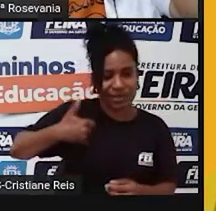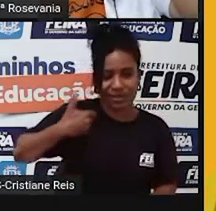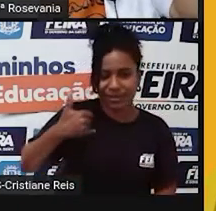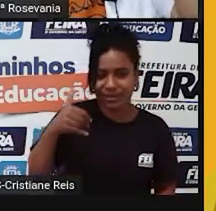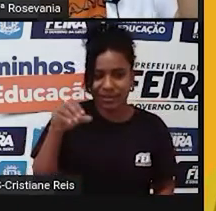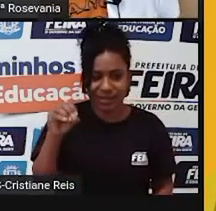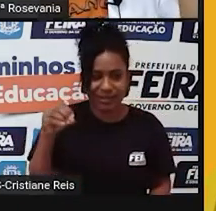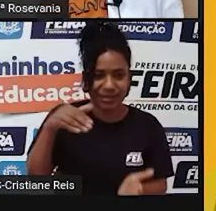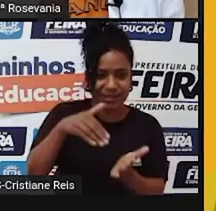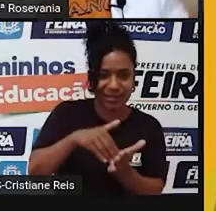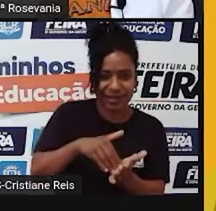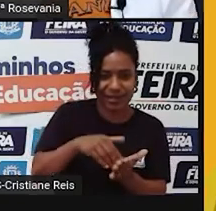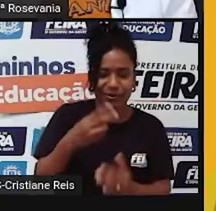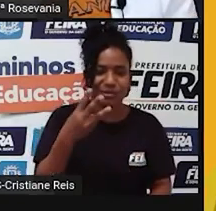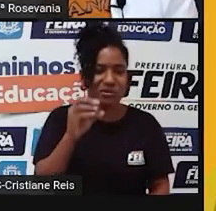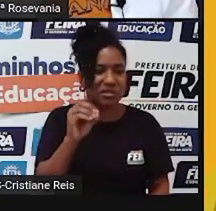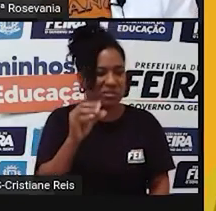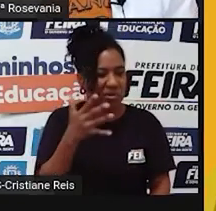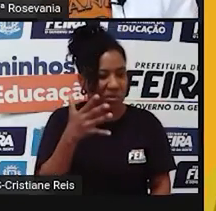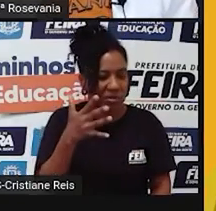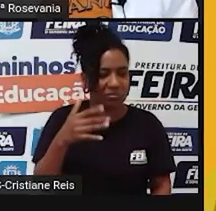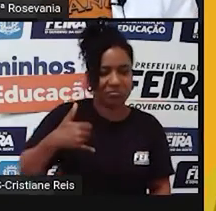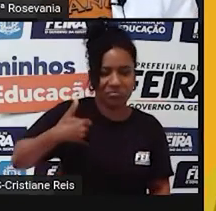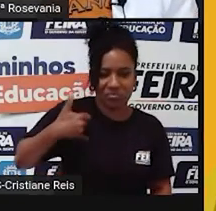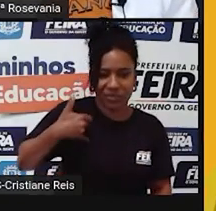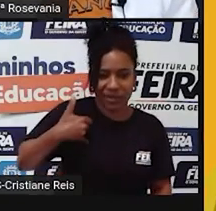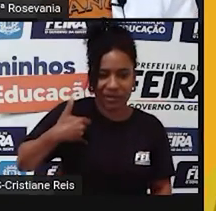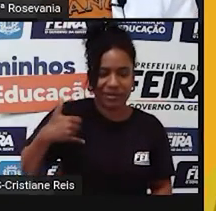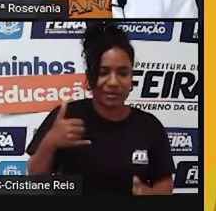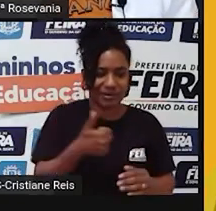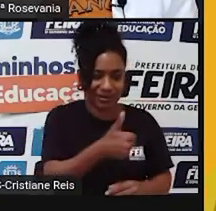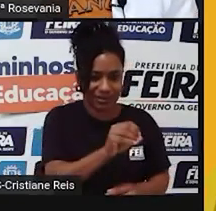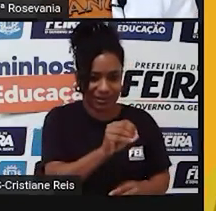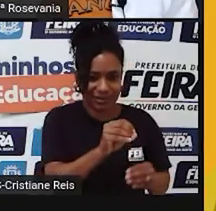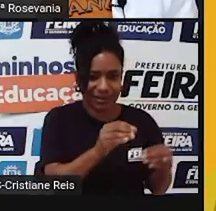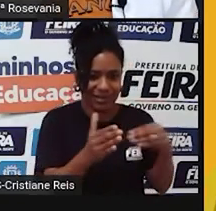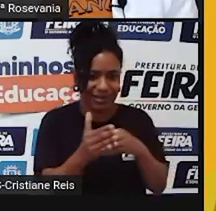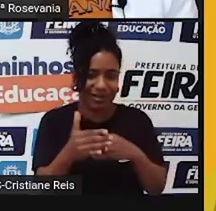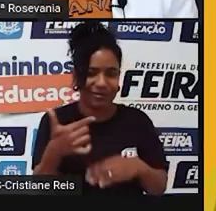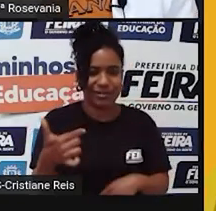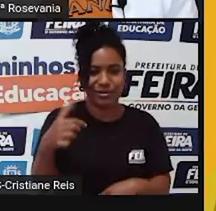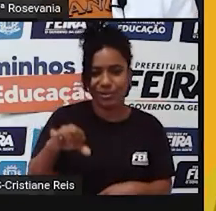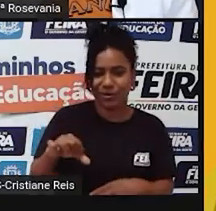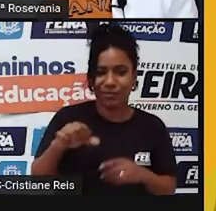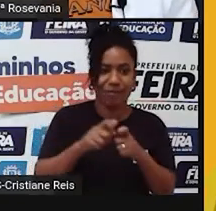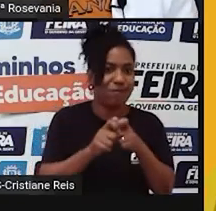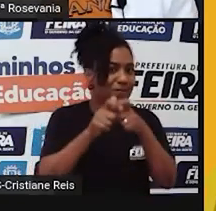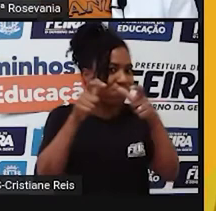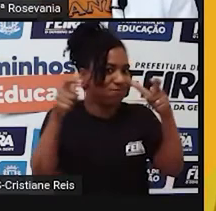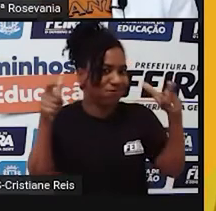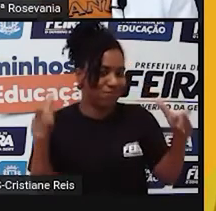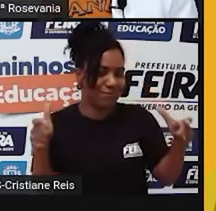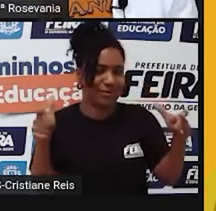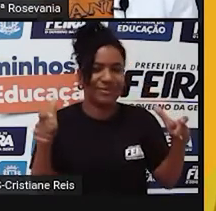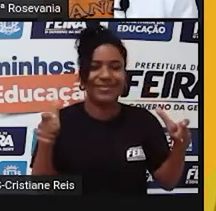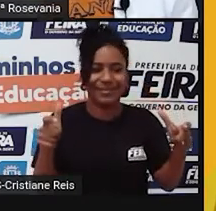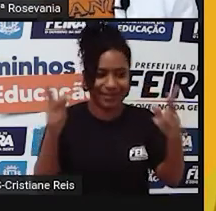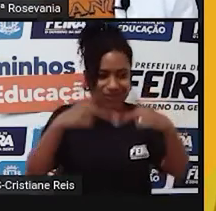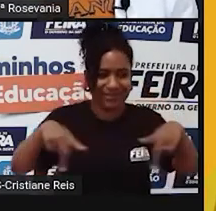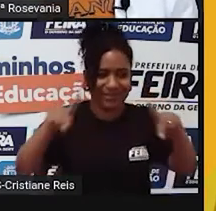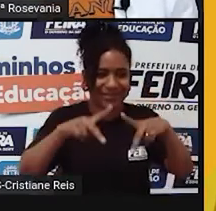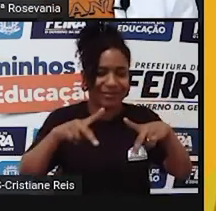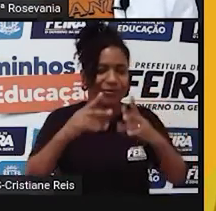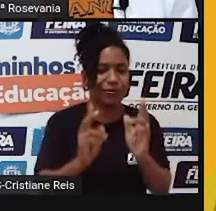aos 30 anos, aos 29 anos, ela houve um aumento, ou seja, a população continuou aqui, né,